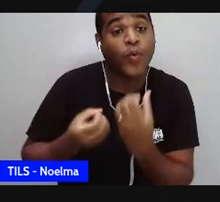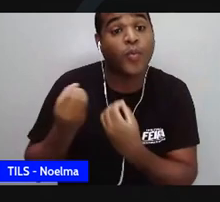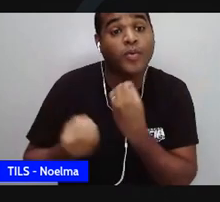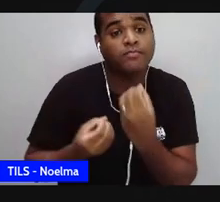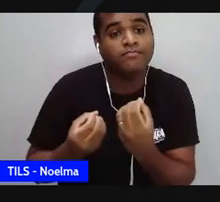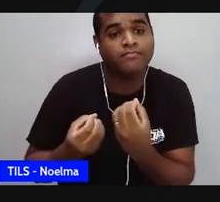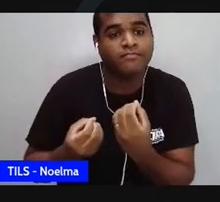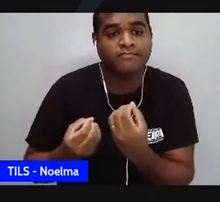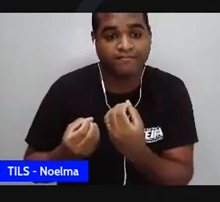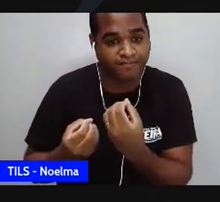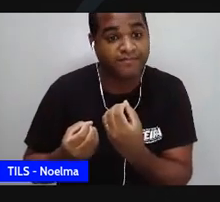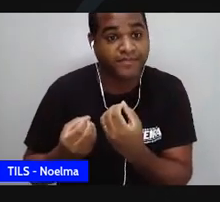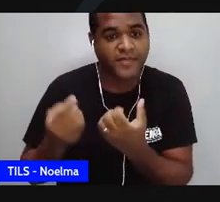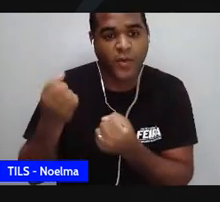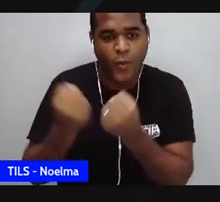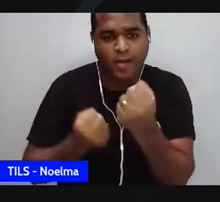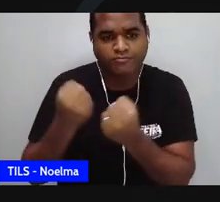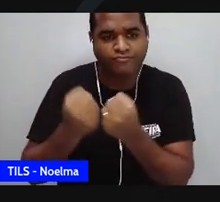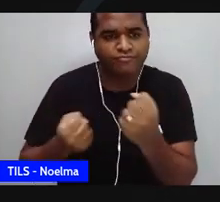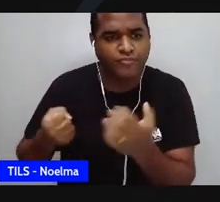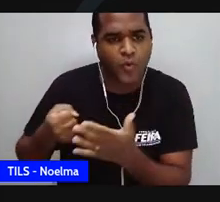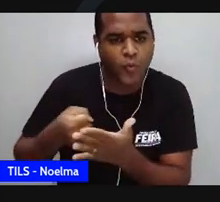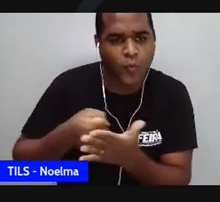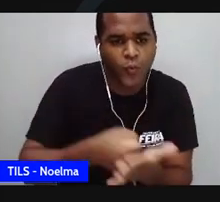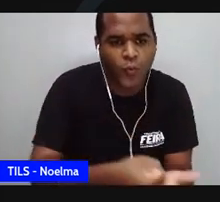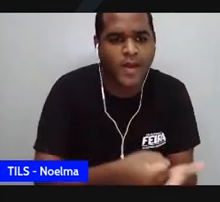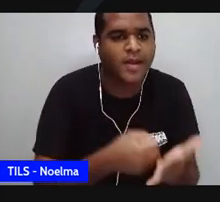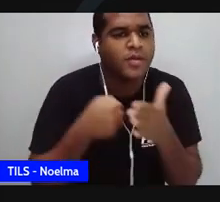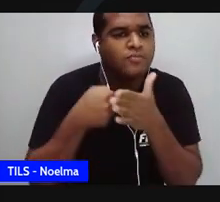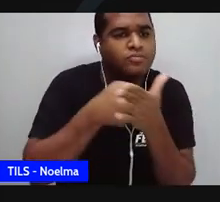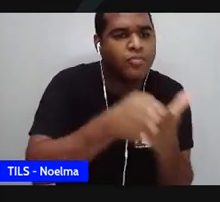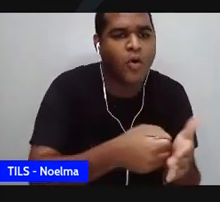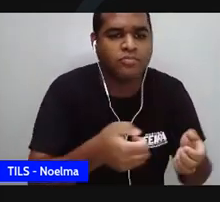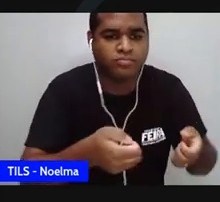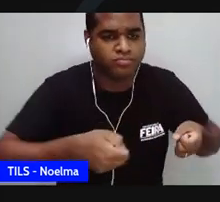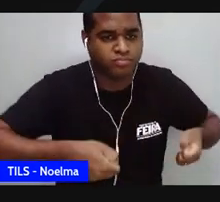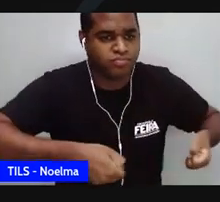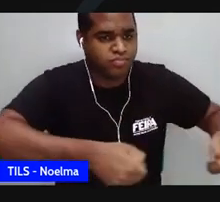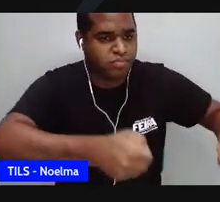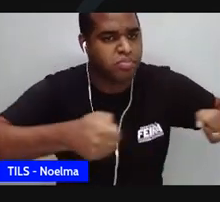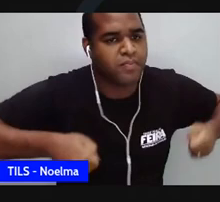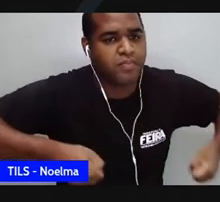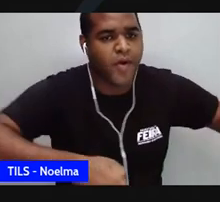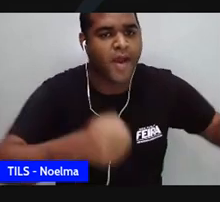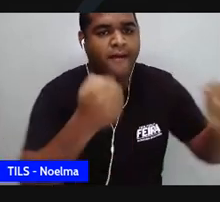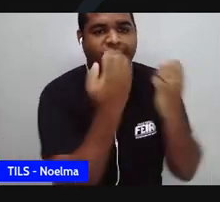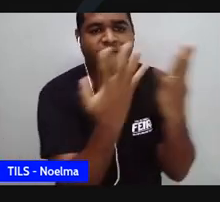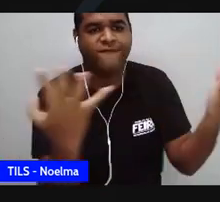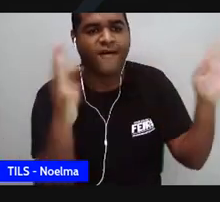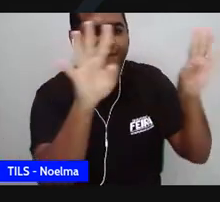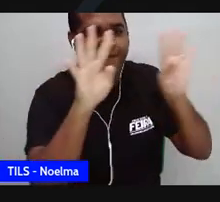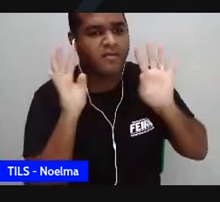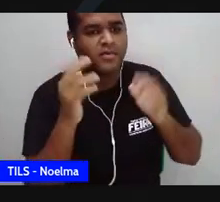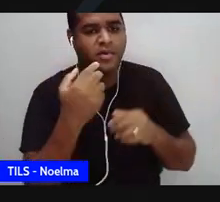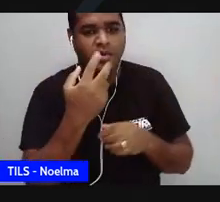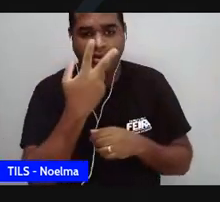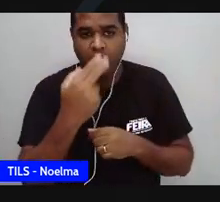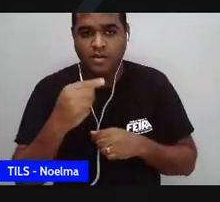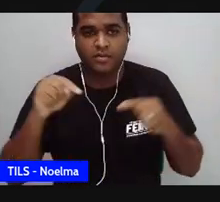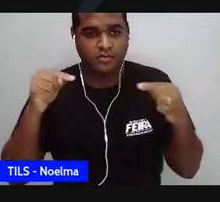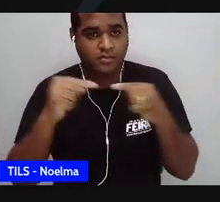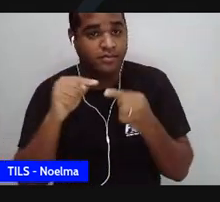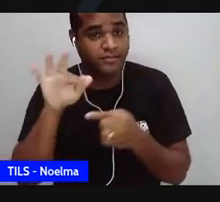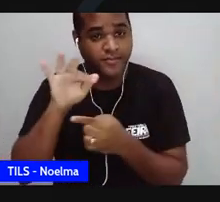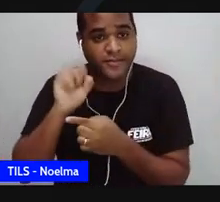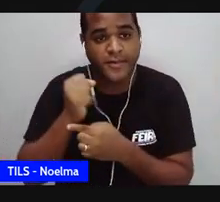ela empurrava um carro enorme, um carro de mão enorme, ela botou uma de lágrima e cavava com aquilo que tudo a gente vê aqui pelas ruas que ele